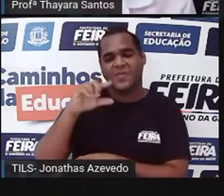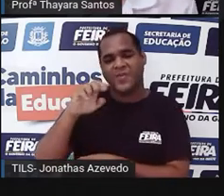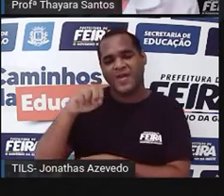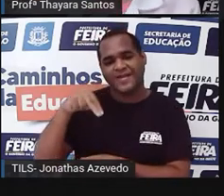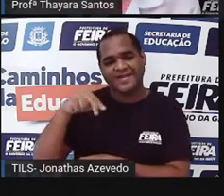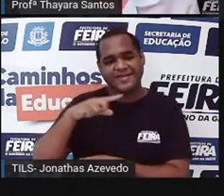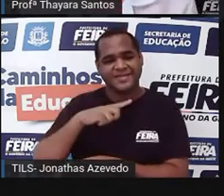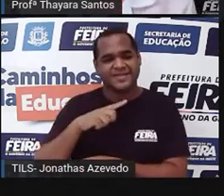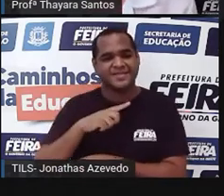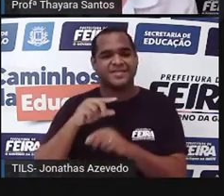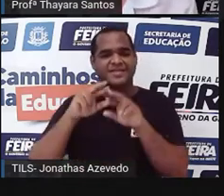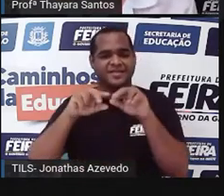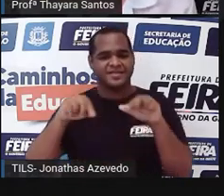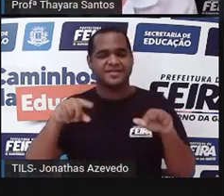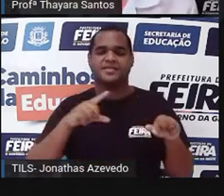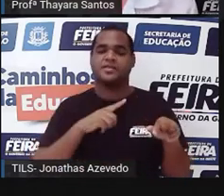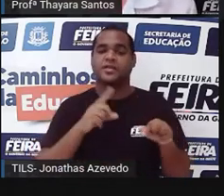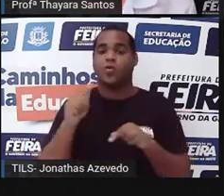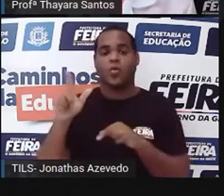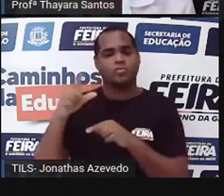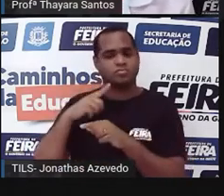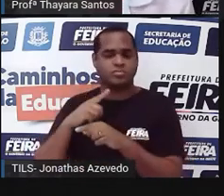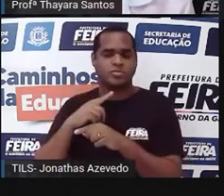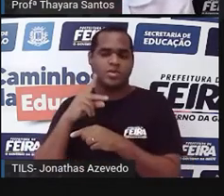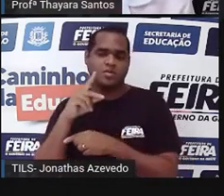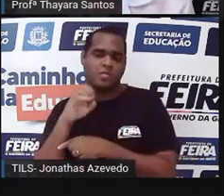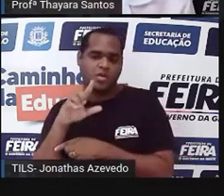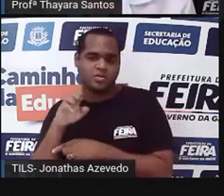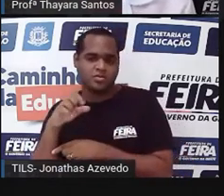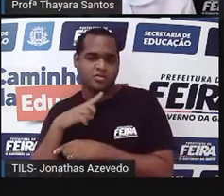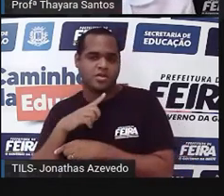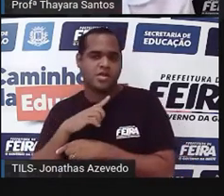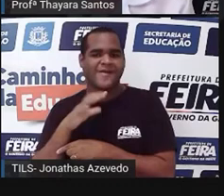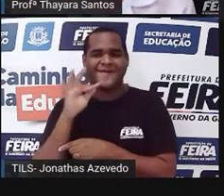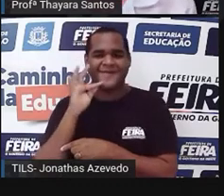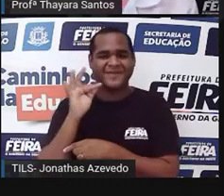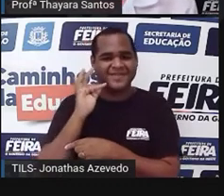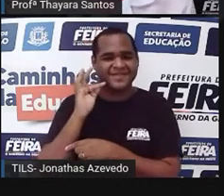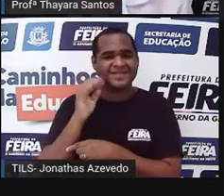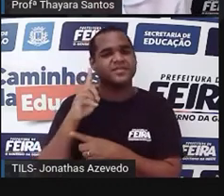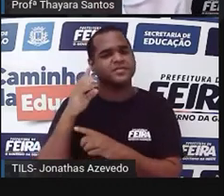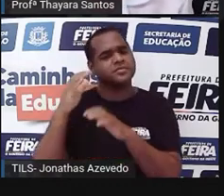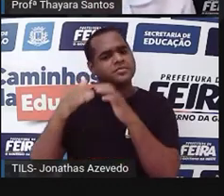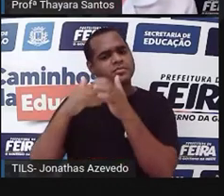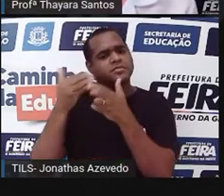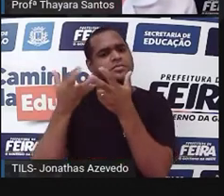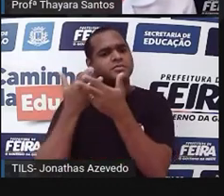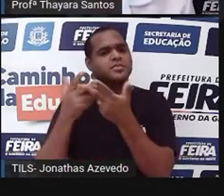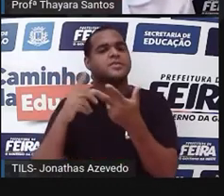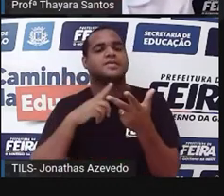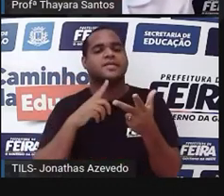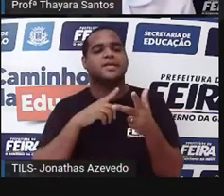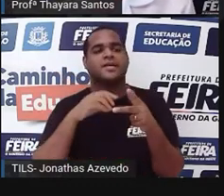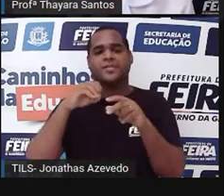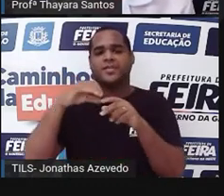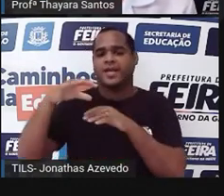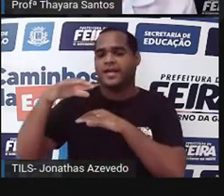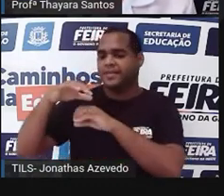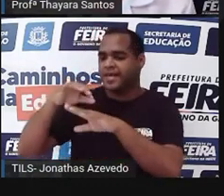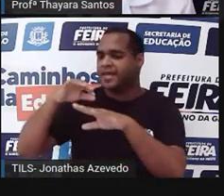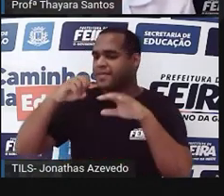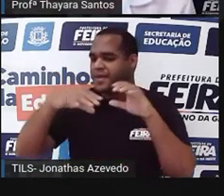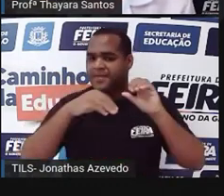estar trazendo o grão de pólen de uma outra planta pra aquela estrutura feminina. E nesse processo ele vai dispersando